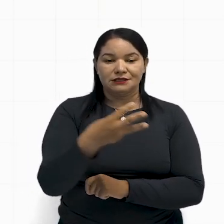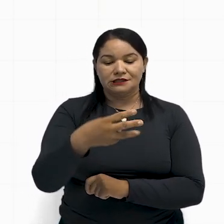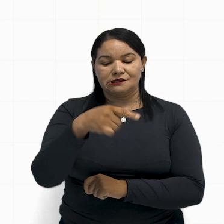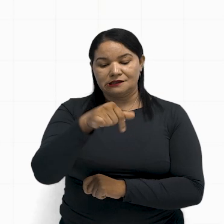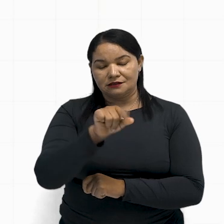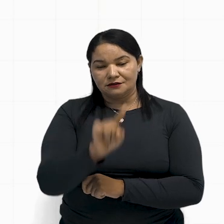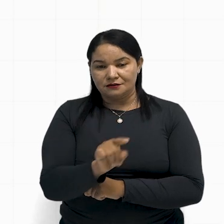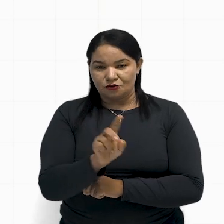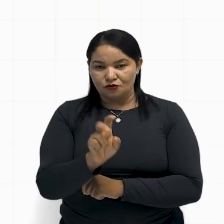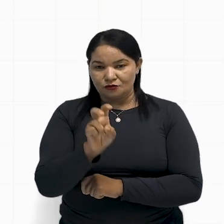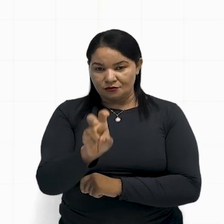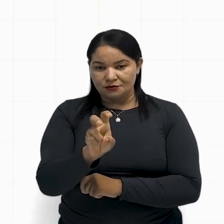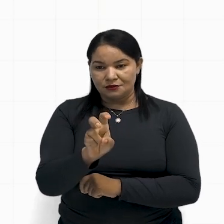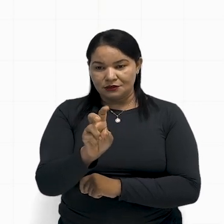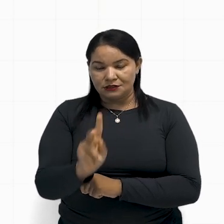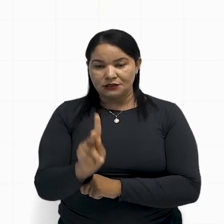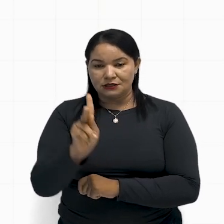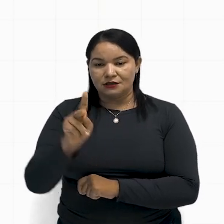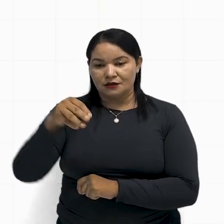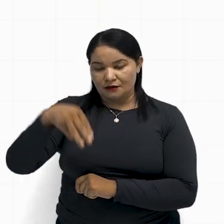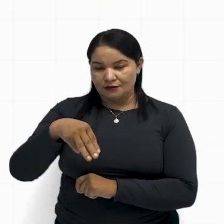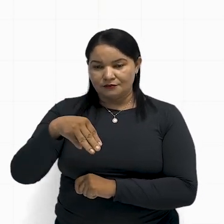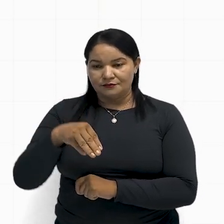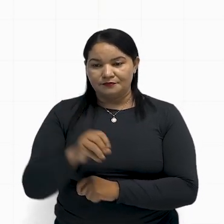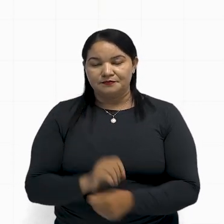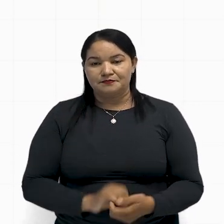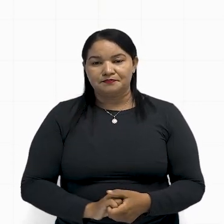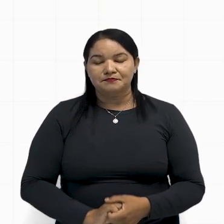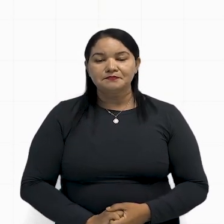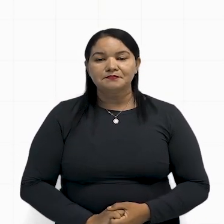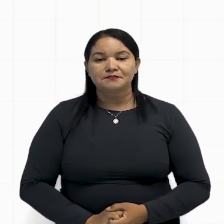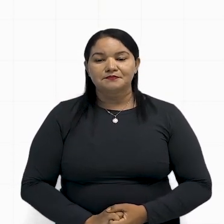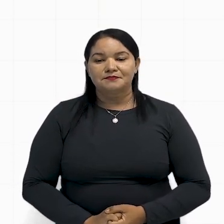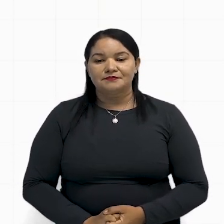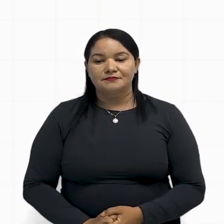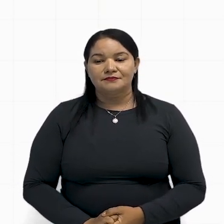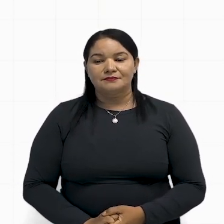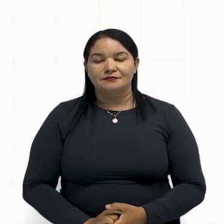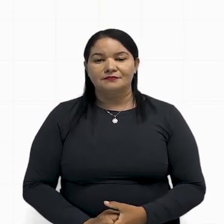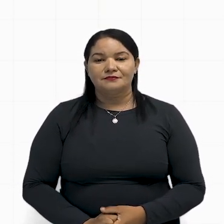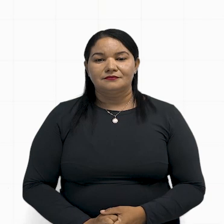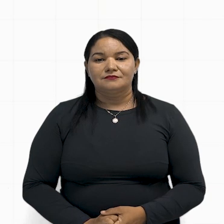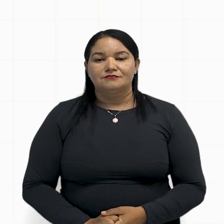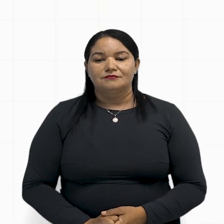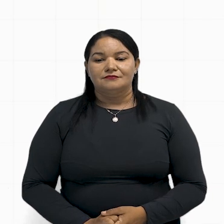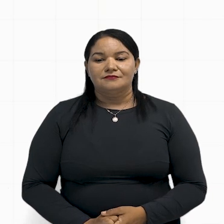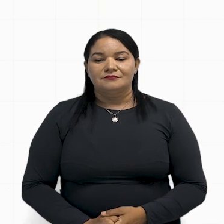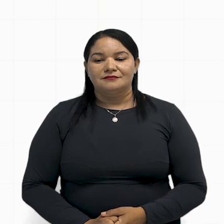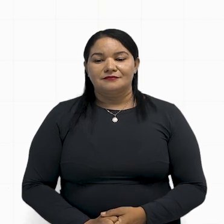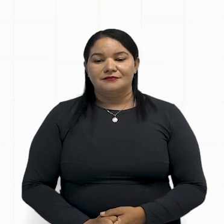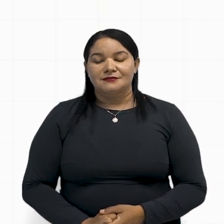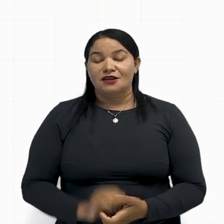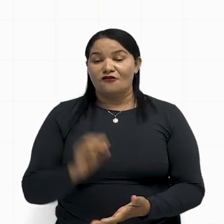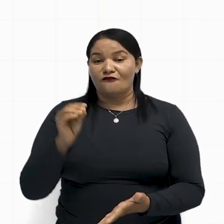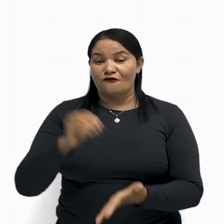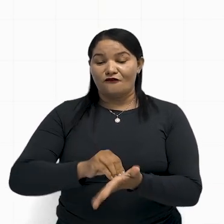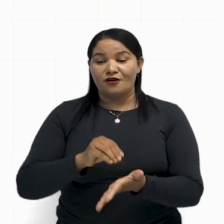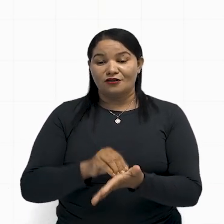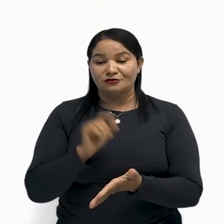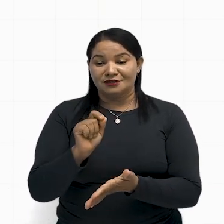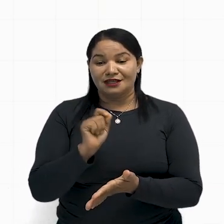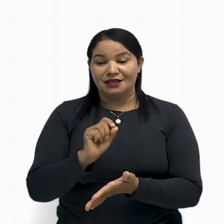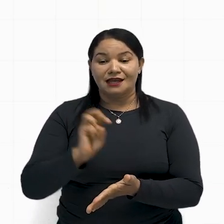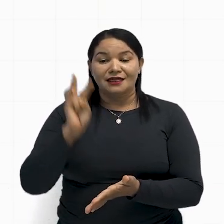e meio, tá bom? Vamos voltar aqui novamente. Tá faltando agora terça e quinta, né?